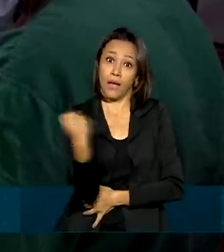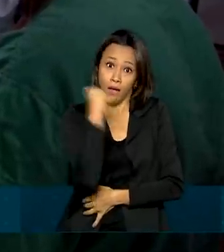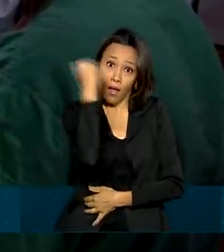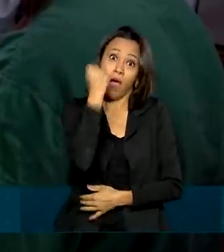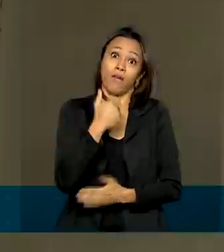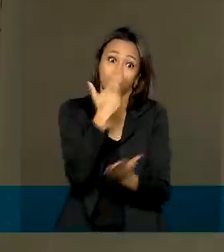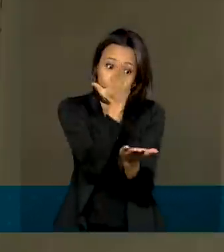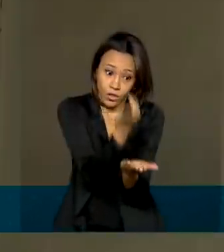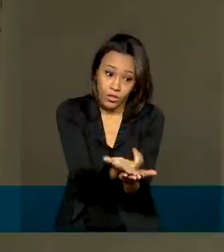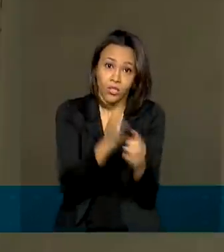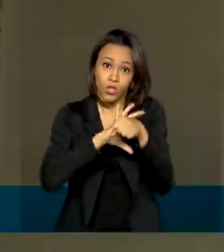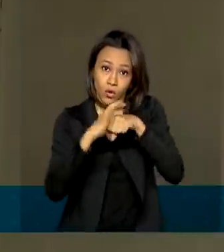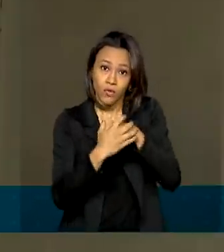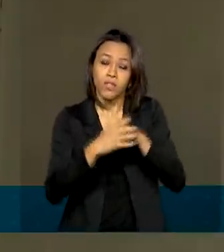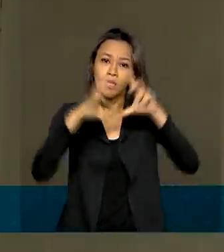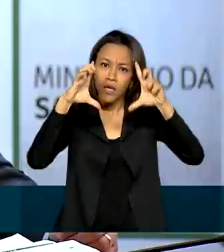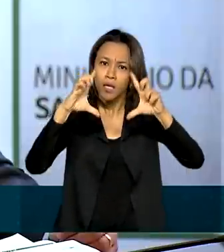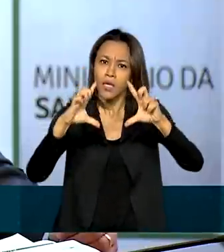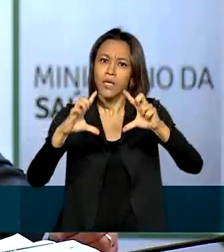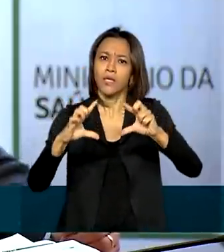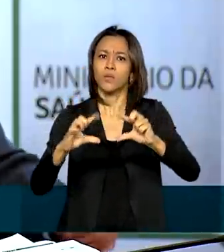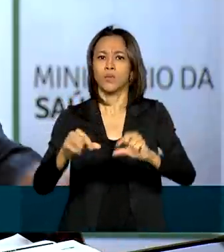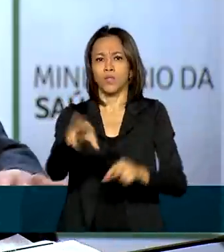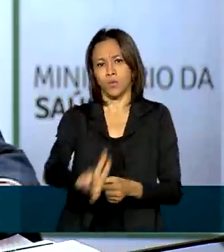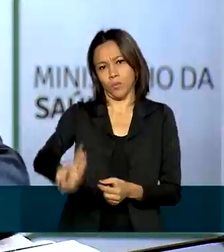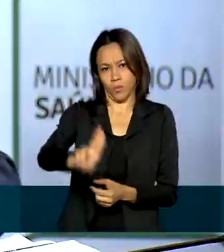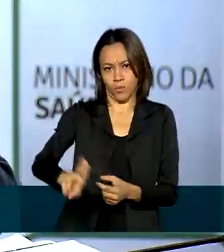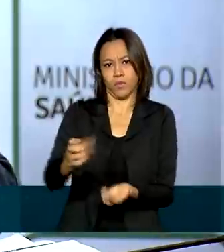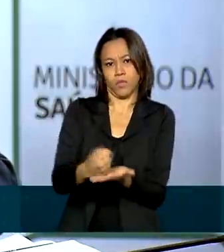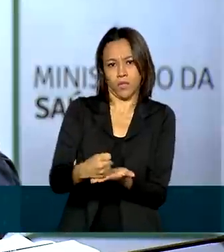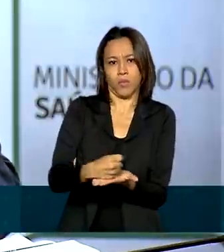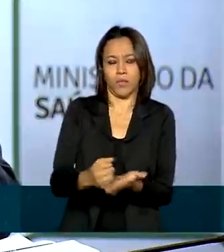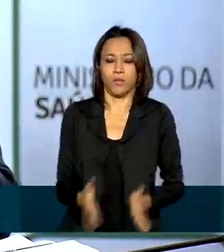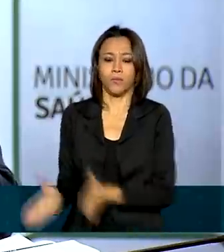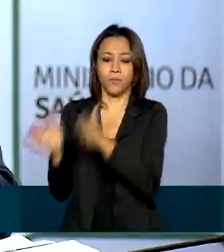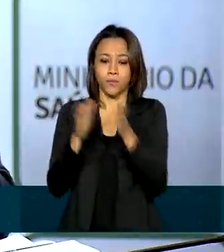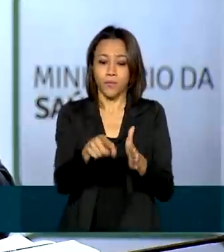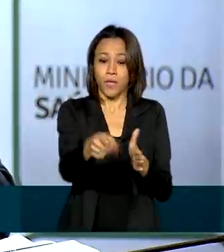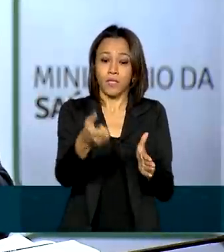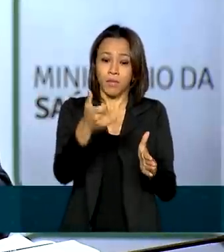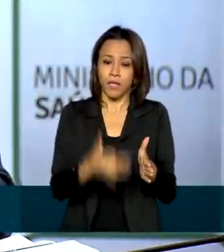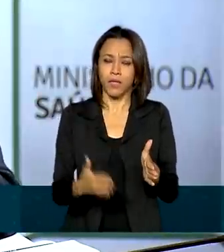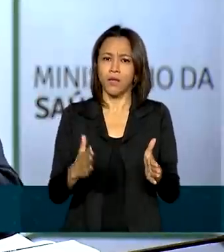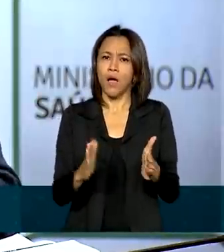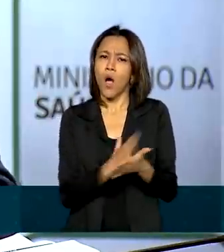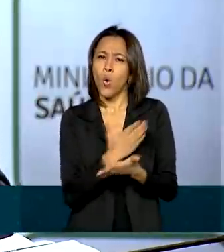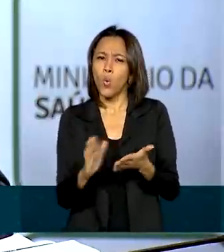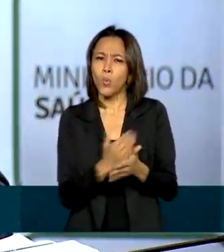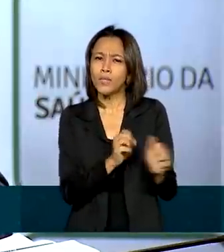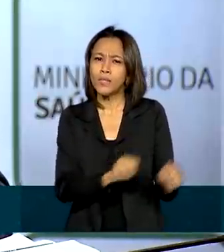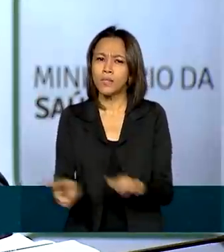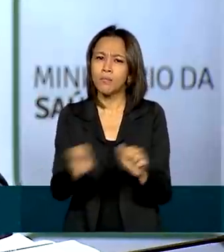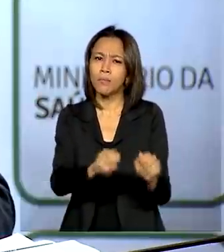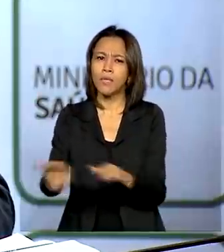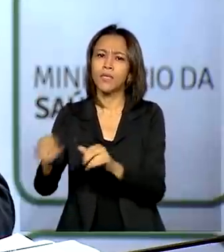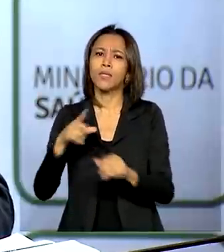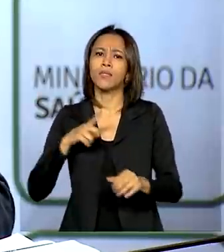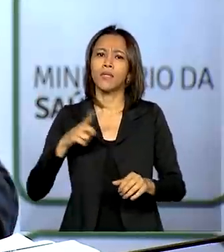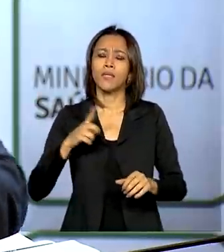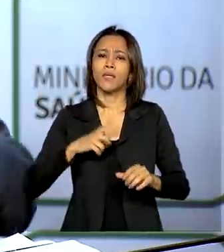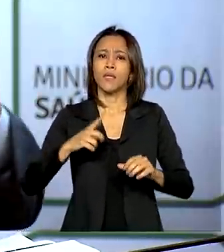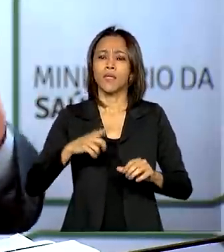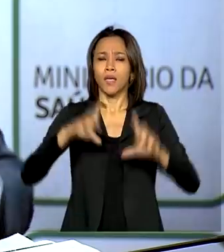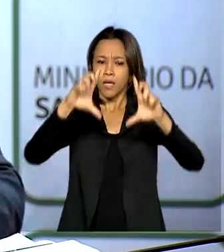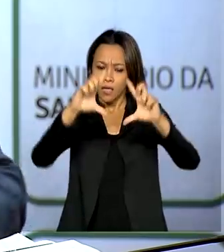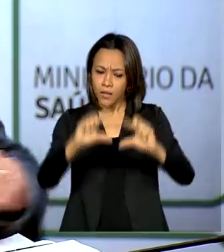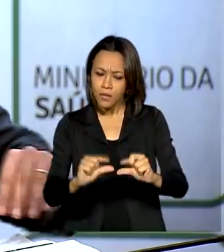semana a semana em todo o país. Houve aí uma tendência de queda após algumas semanas e estabilização desse consumo